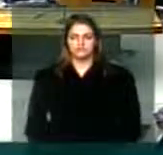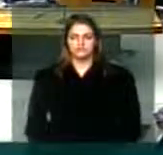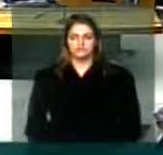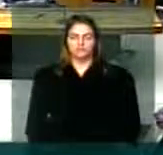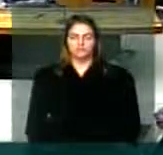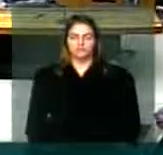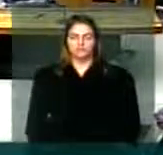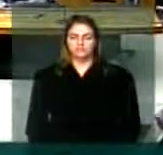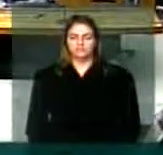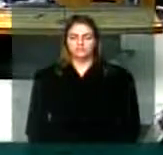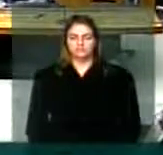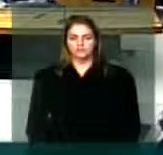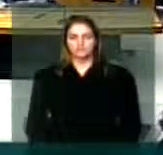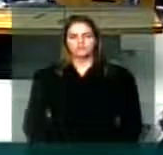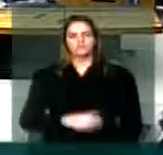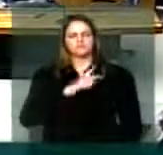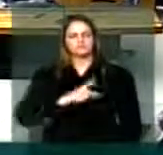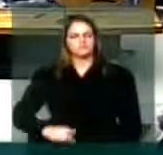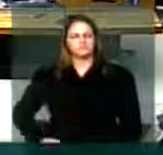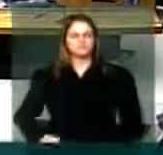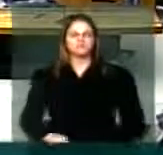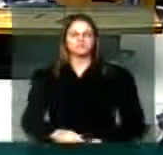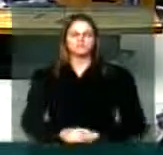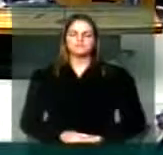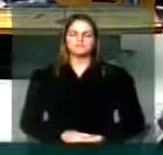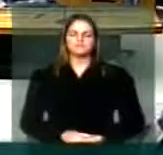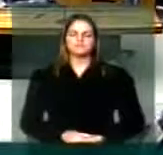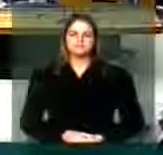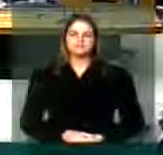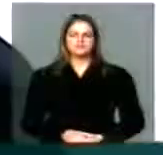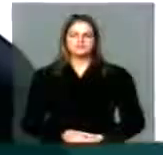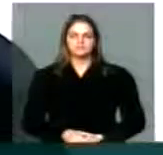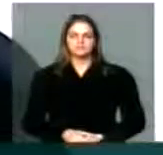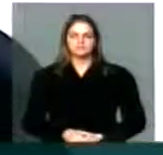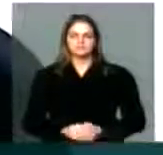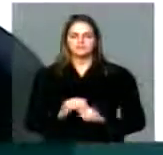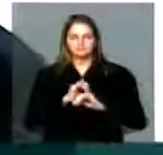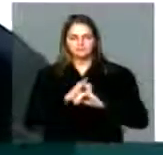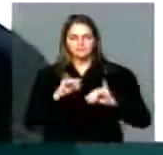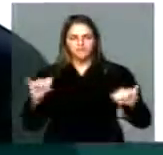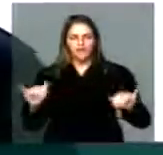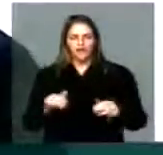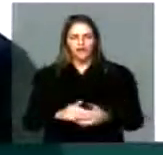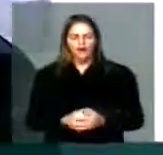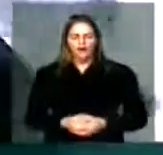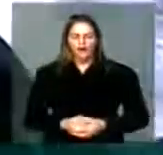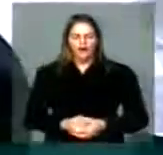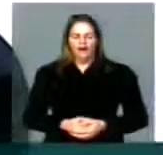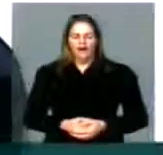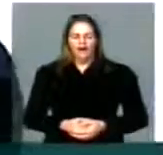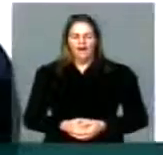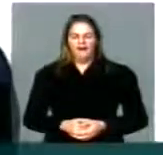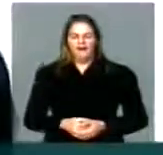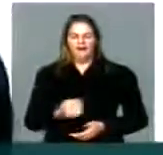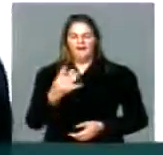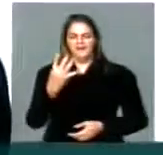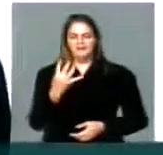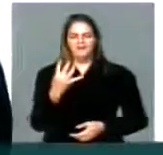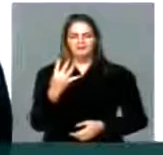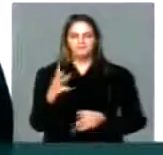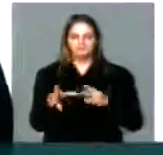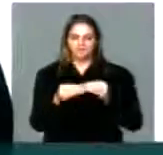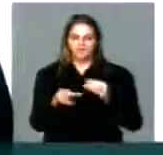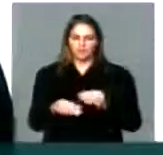Senhor presidente, queria registrar que está em curso quatro